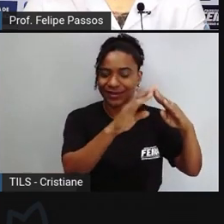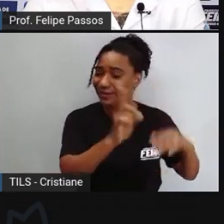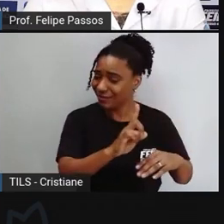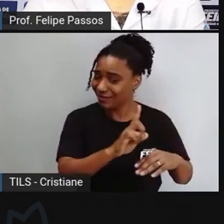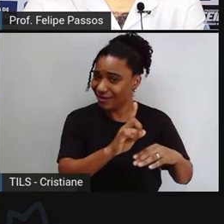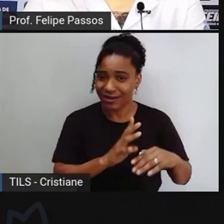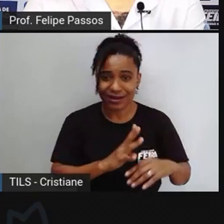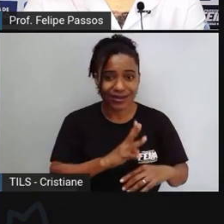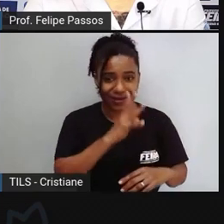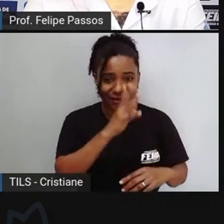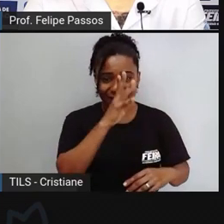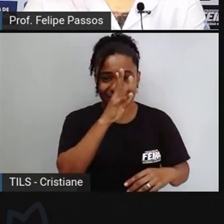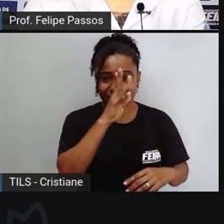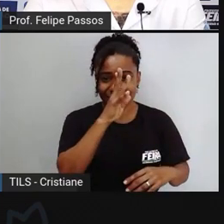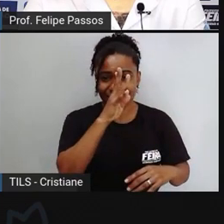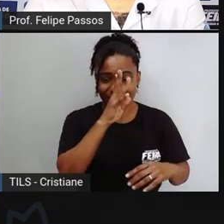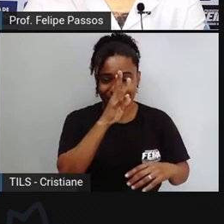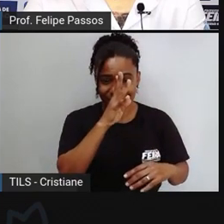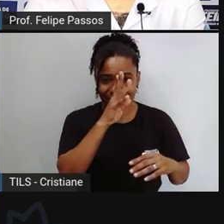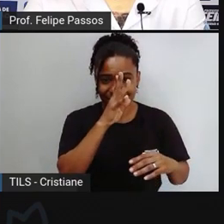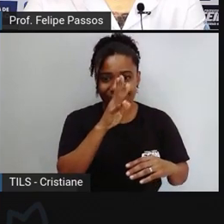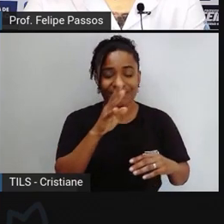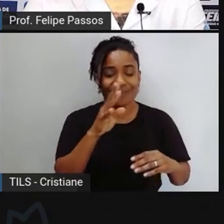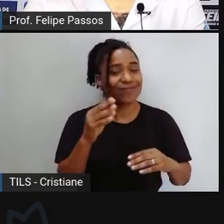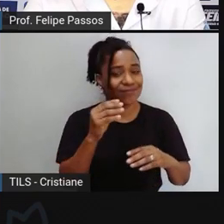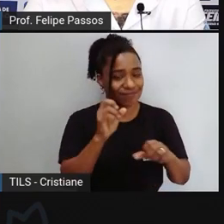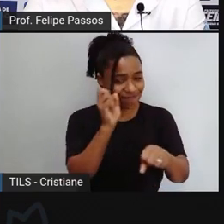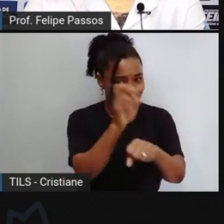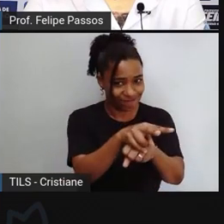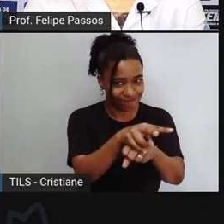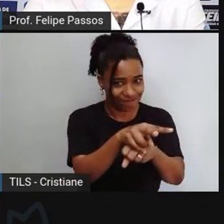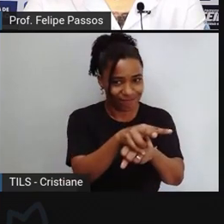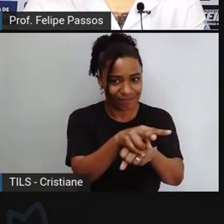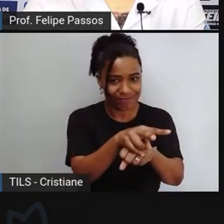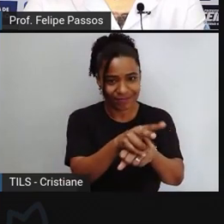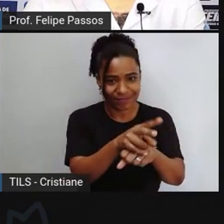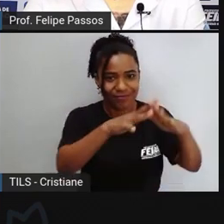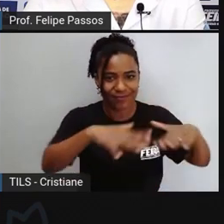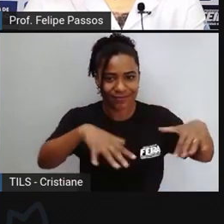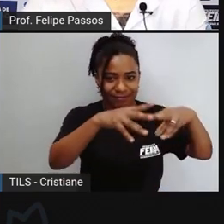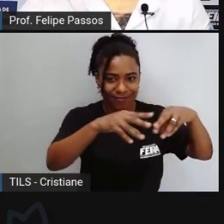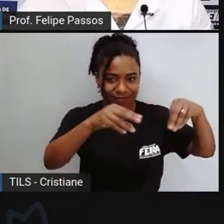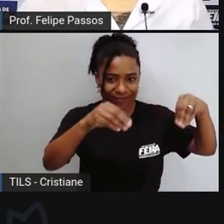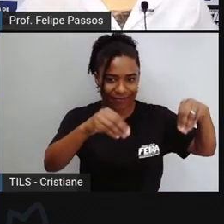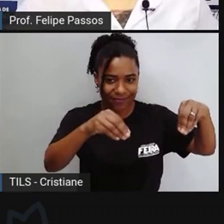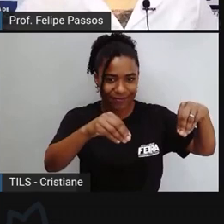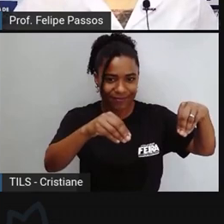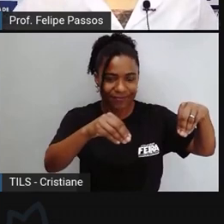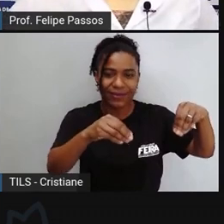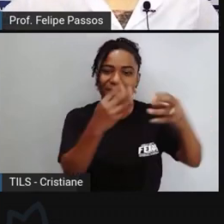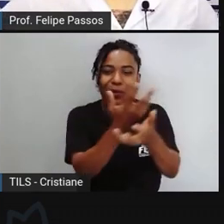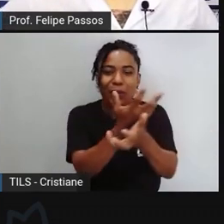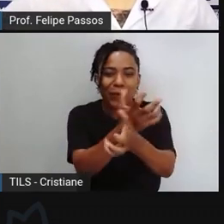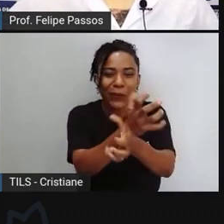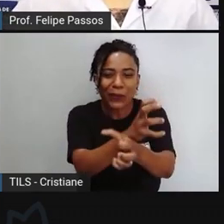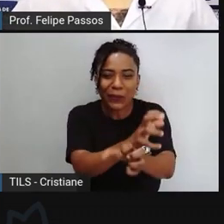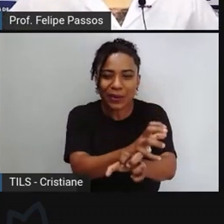e aproveita o período seco